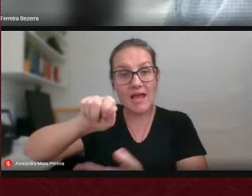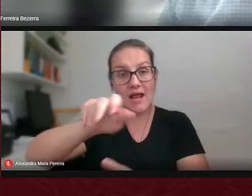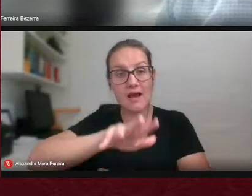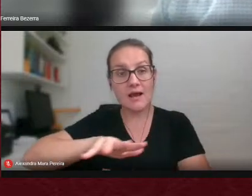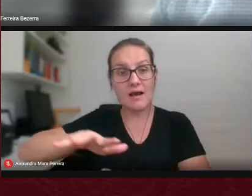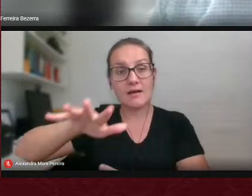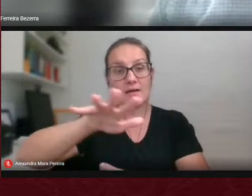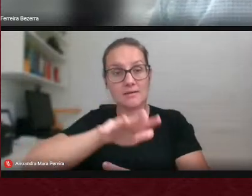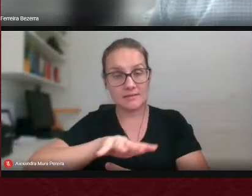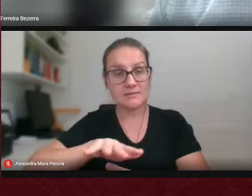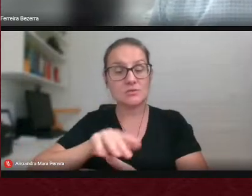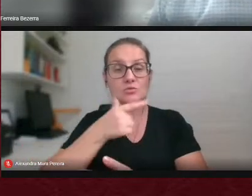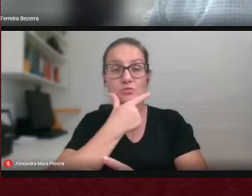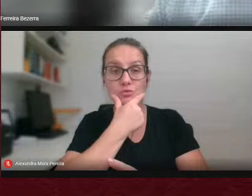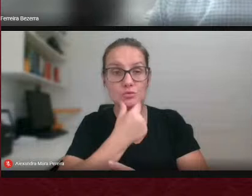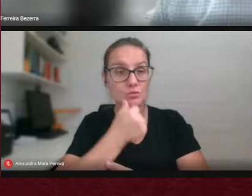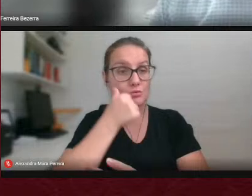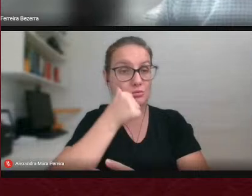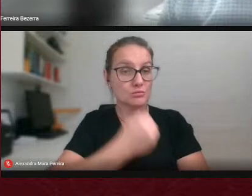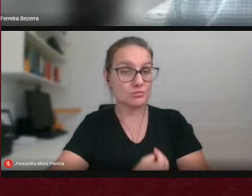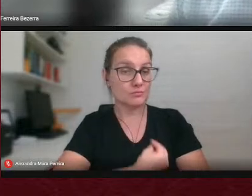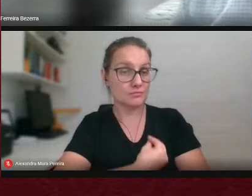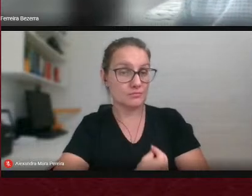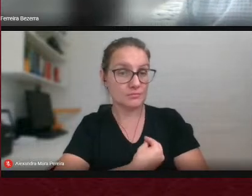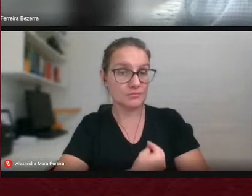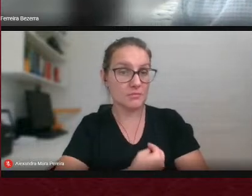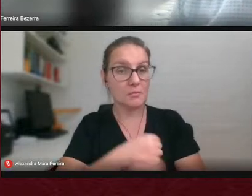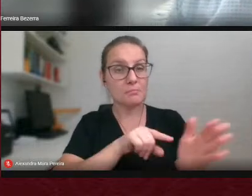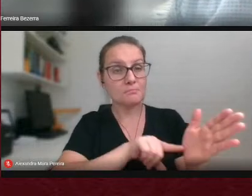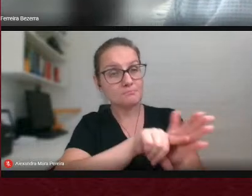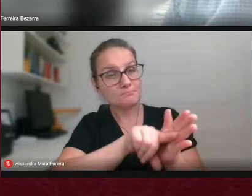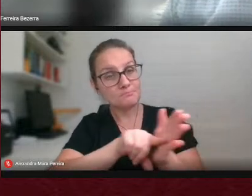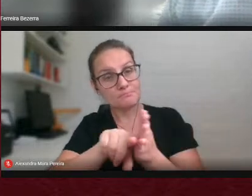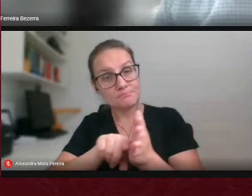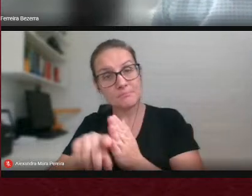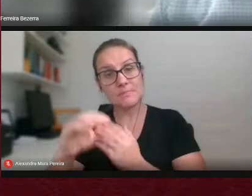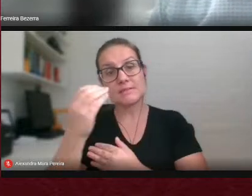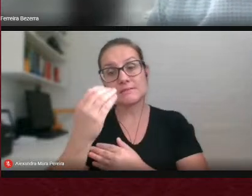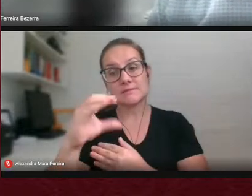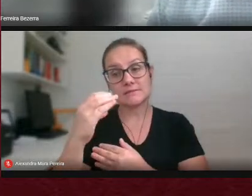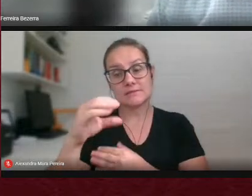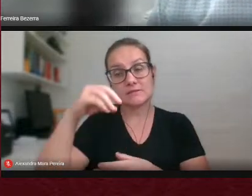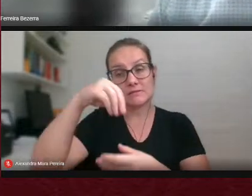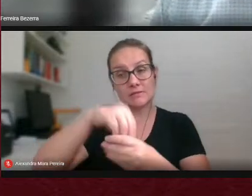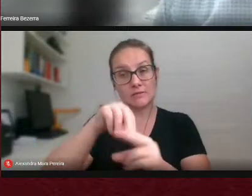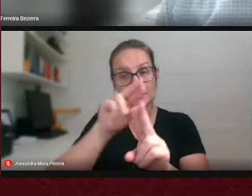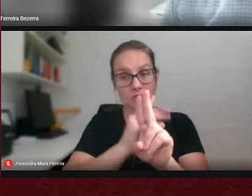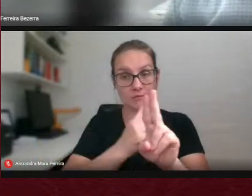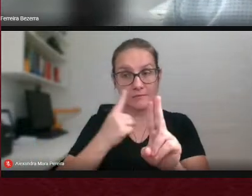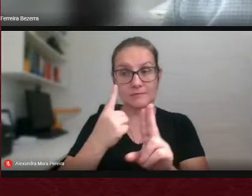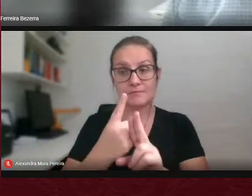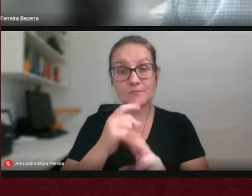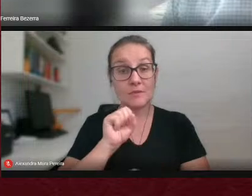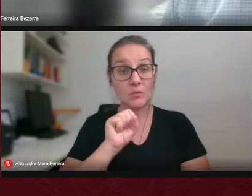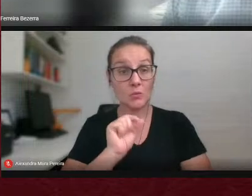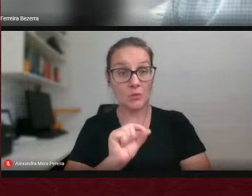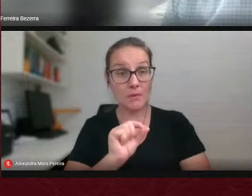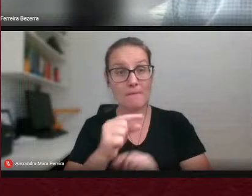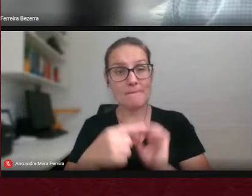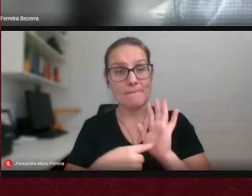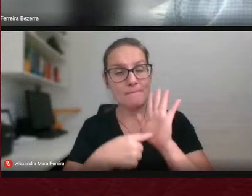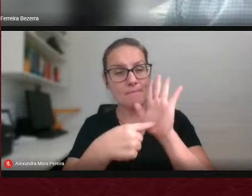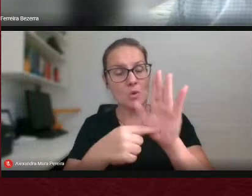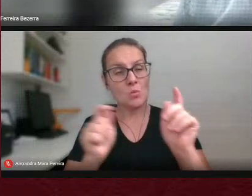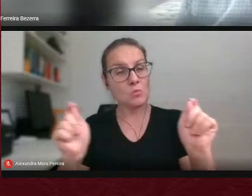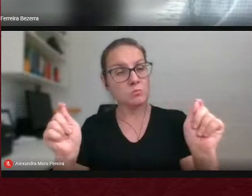autores das autoras em relação às suas investigações científicas na UFGD isso mostra o grande